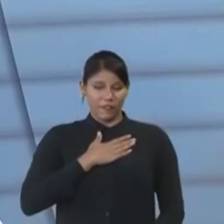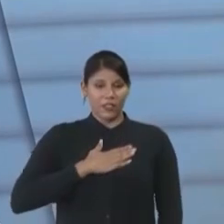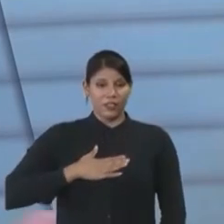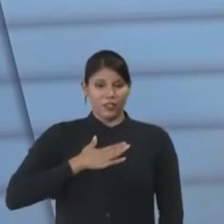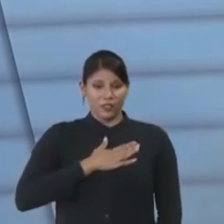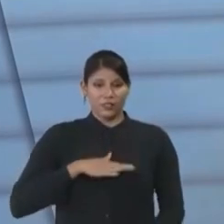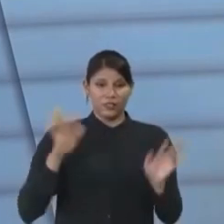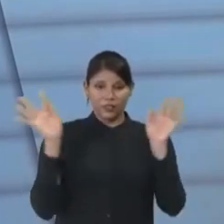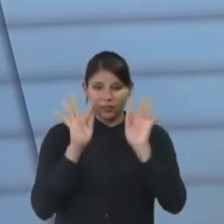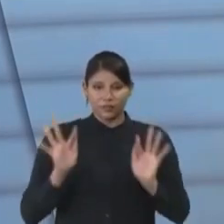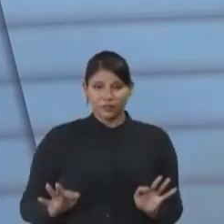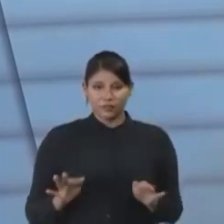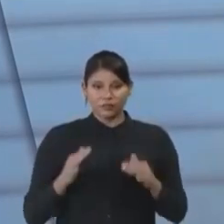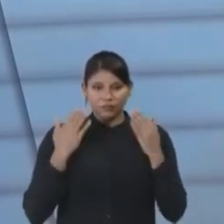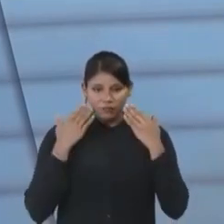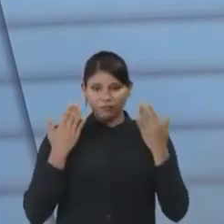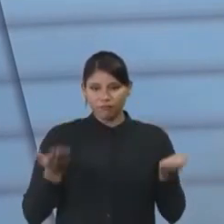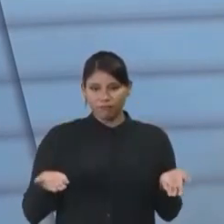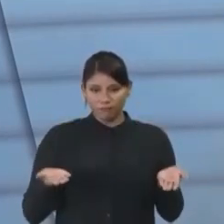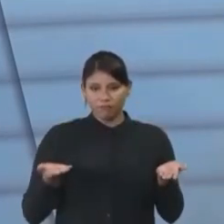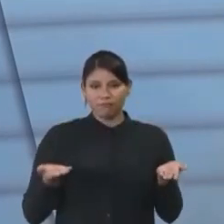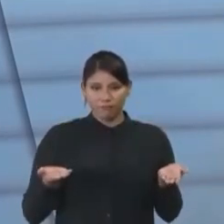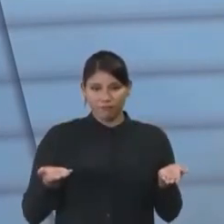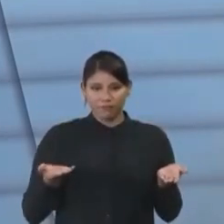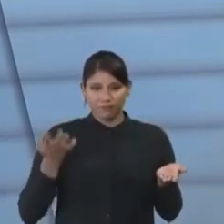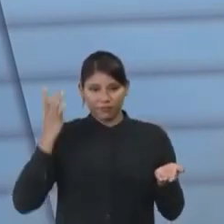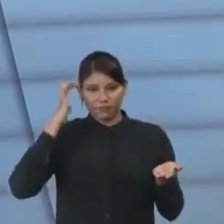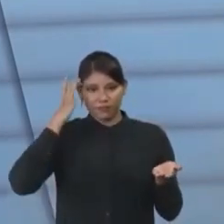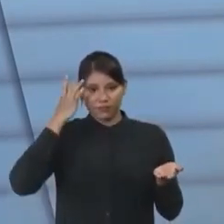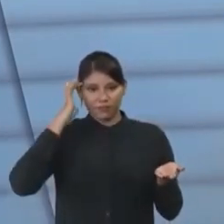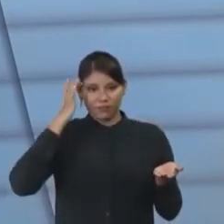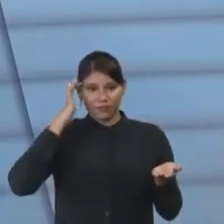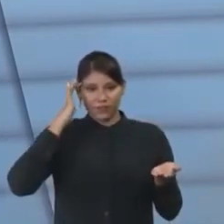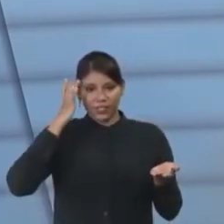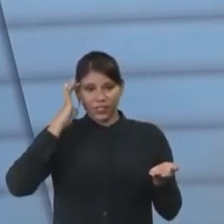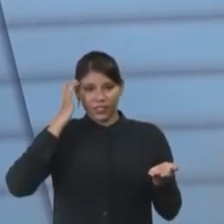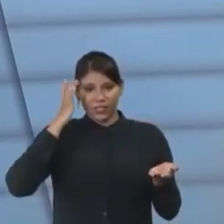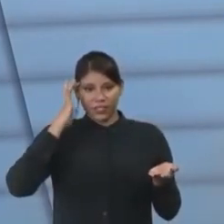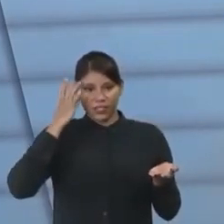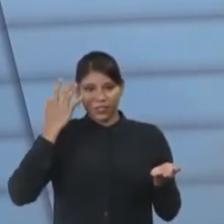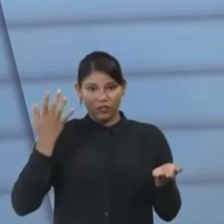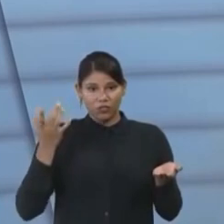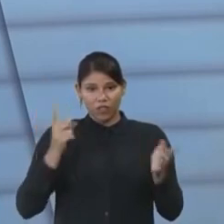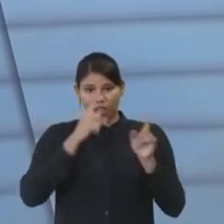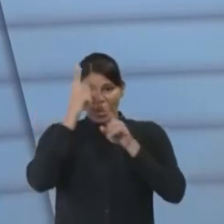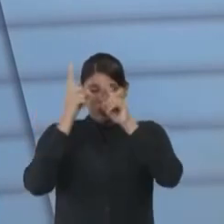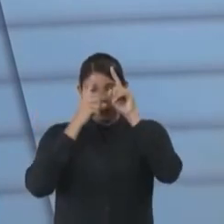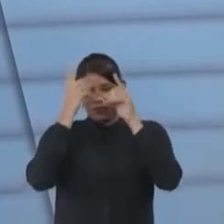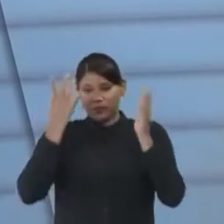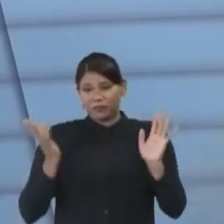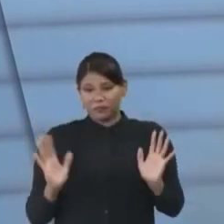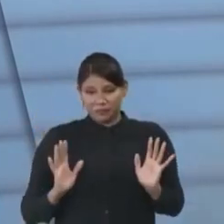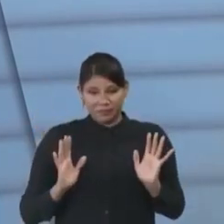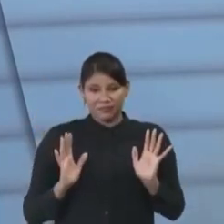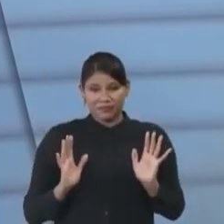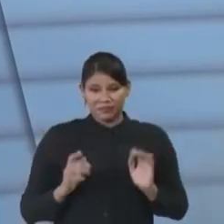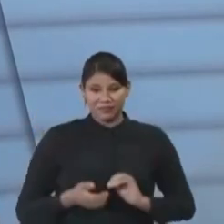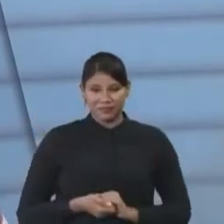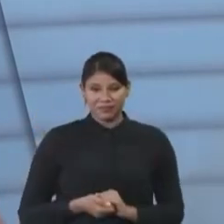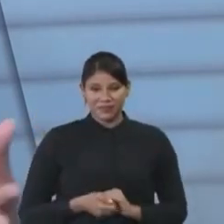eu acho... Direito à felicidade? Eu acho... É sério. Eu acho criativo. É, mas...